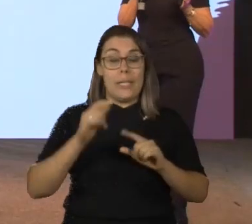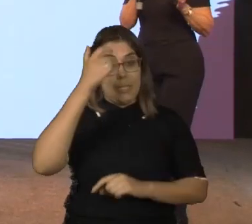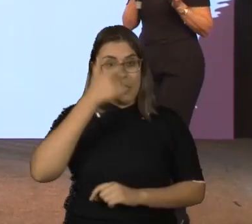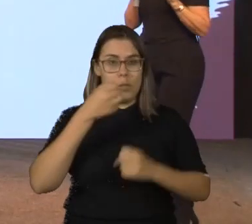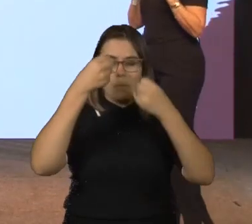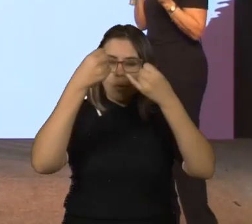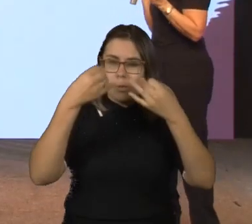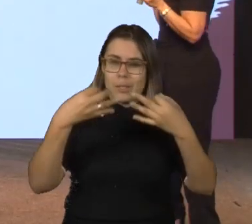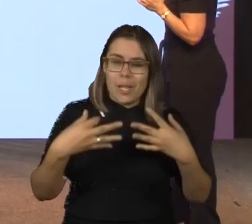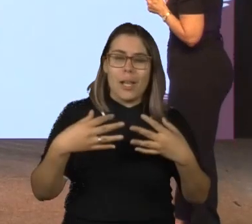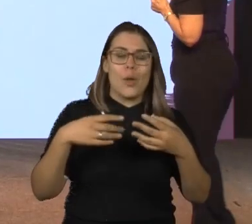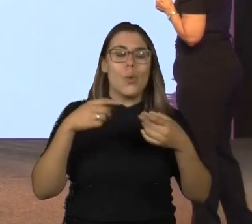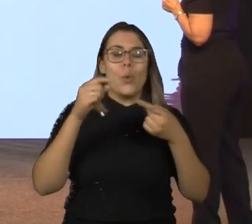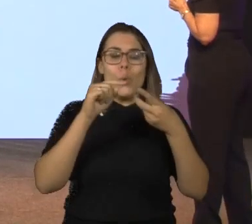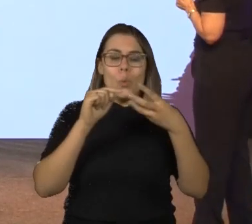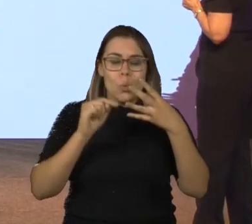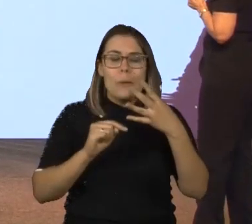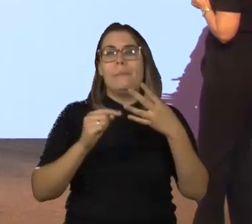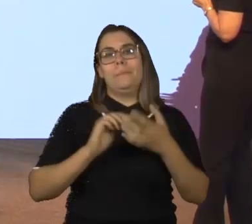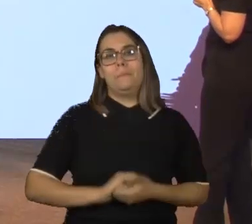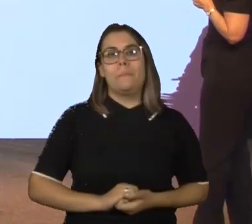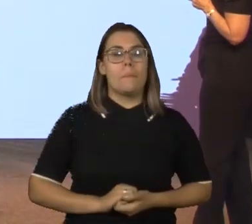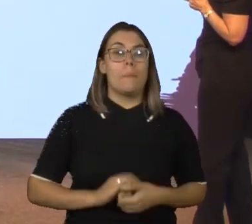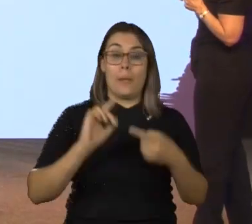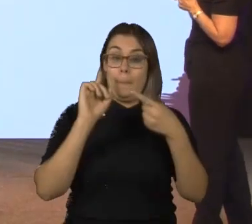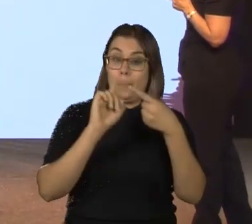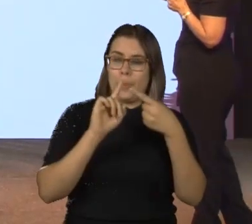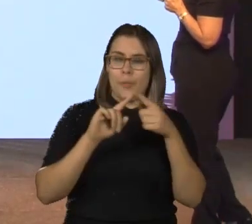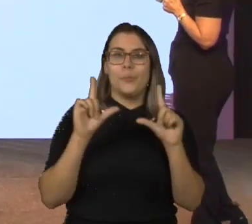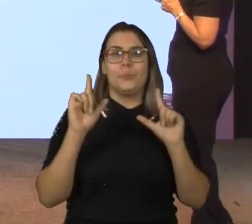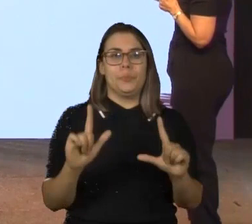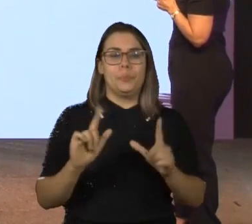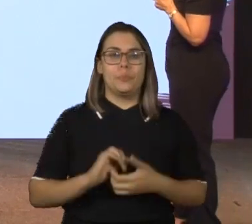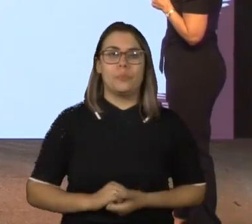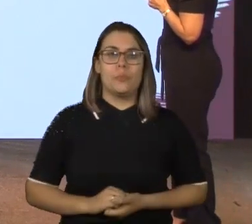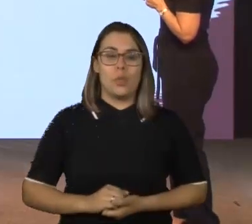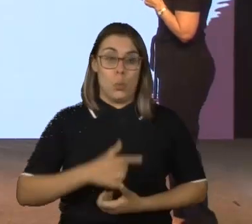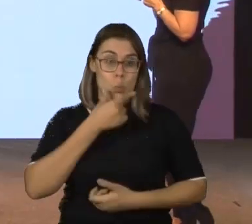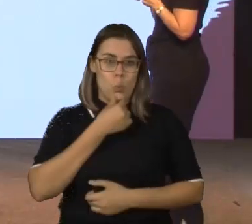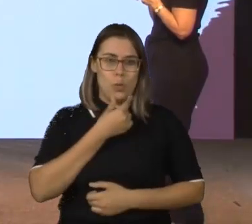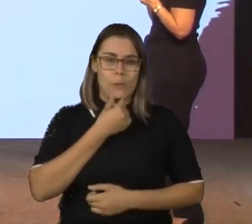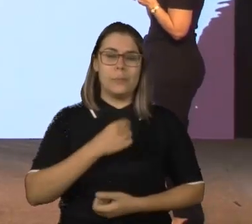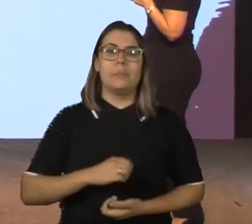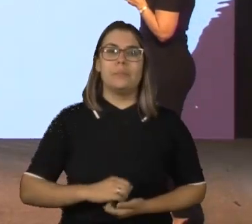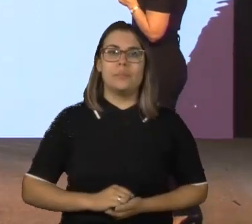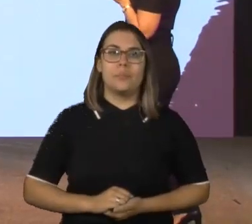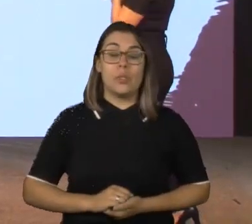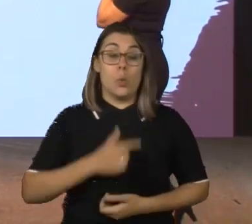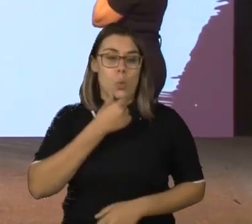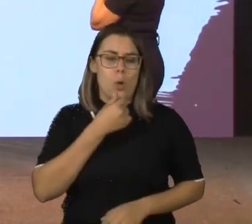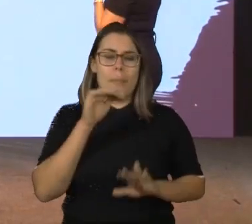e vou passar um de cada vez. O primeiro quadrinho é um homem numa